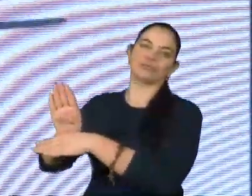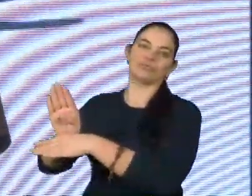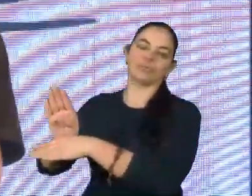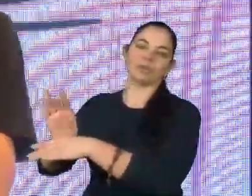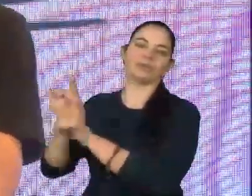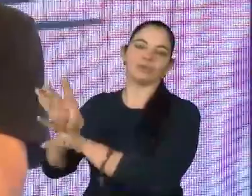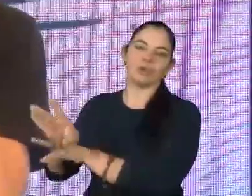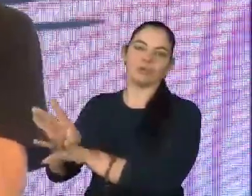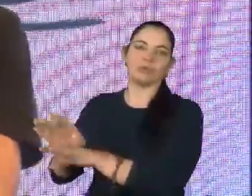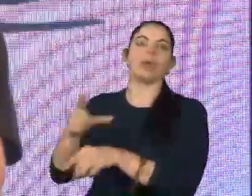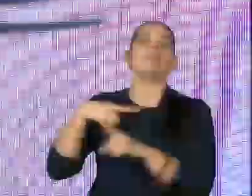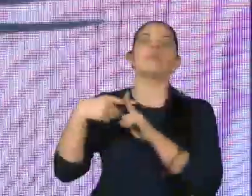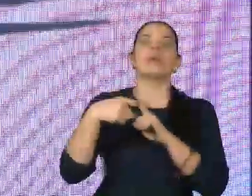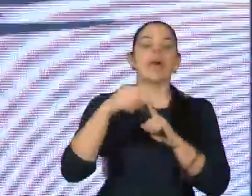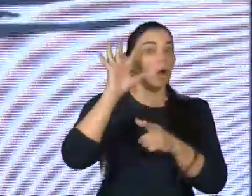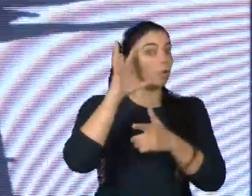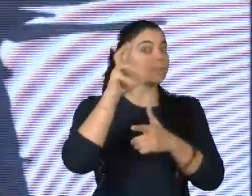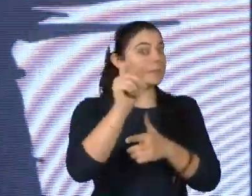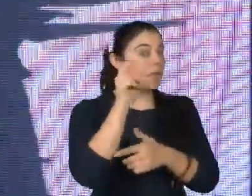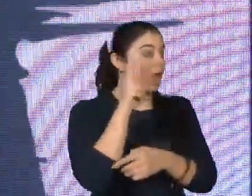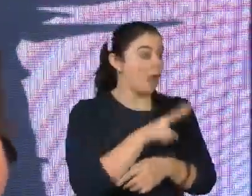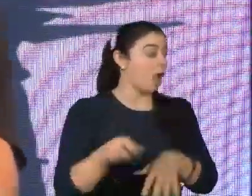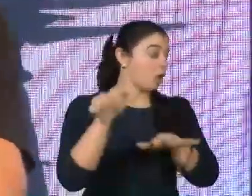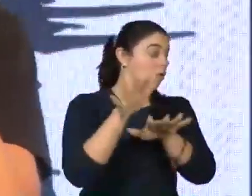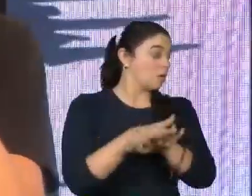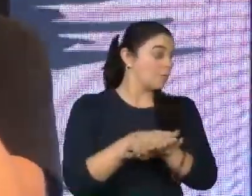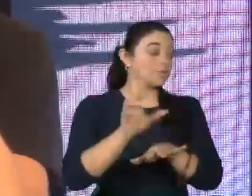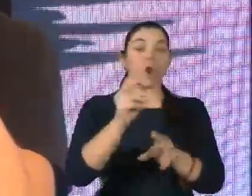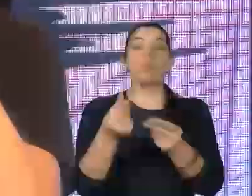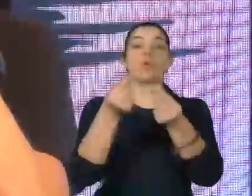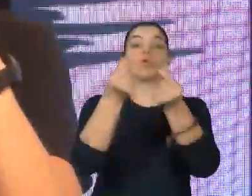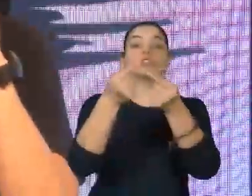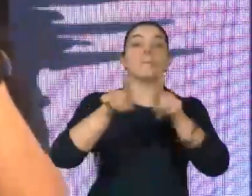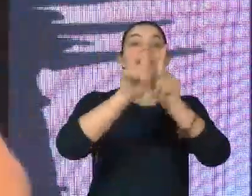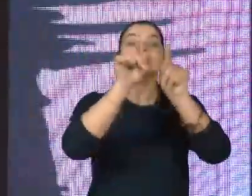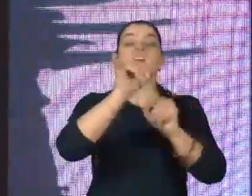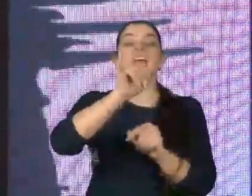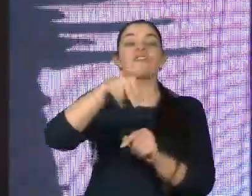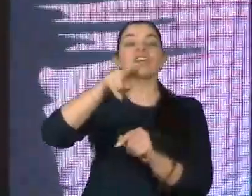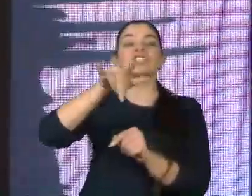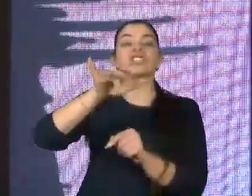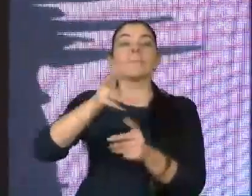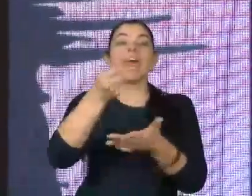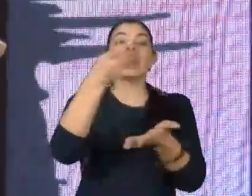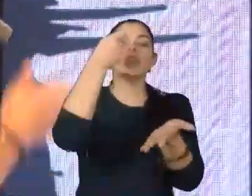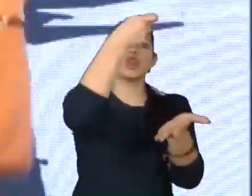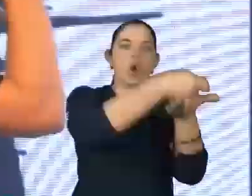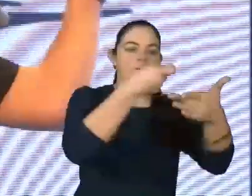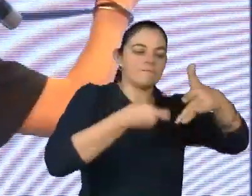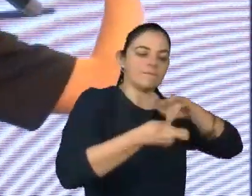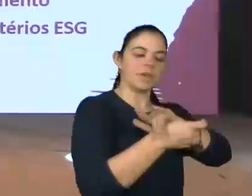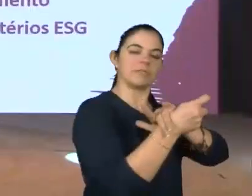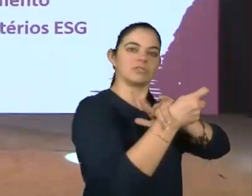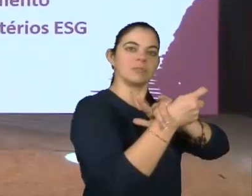Quando isso acontecer, a inclusão vai ser enxergada não como custo, mas sim como investimento. E, por fim, quanto